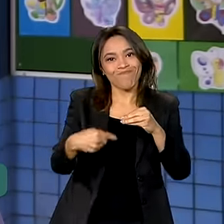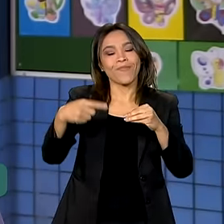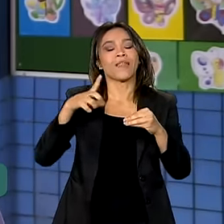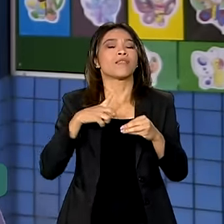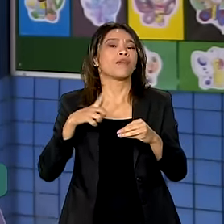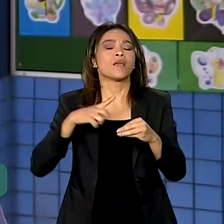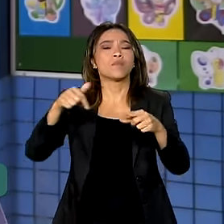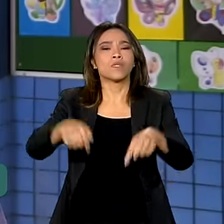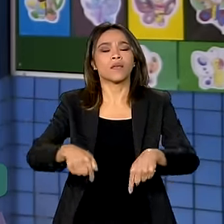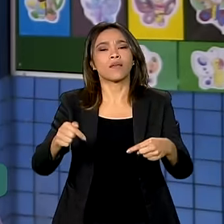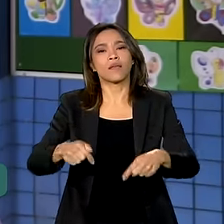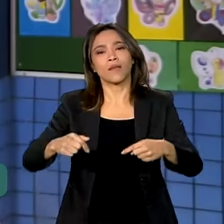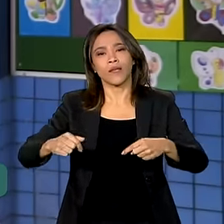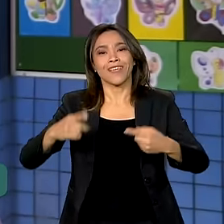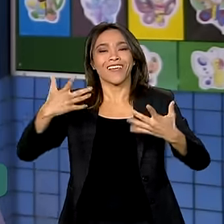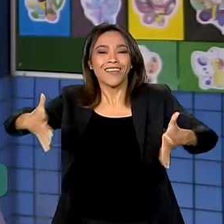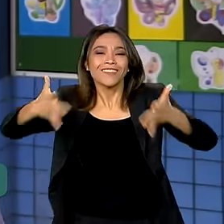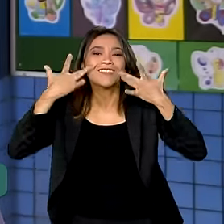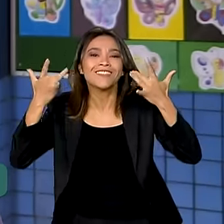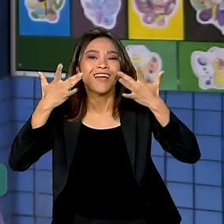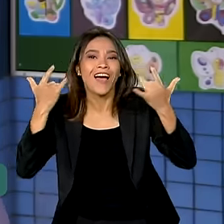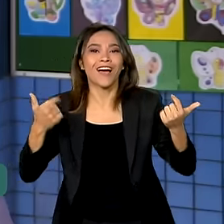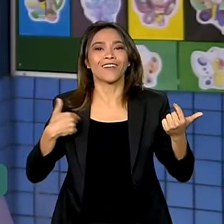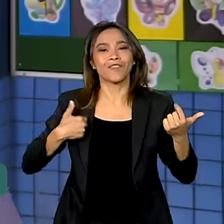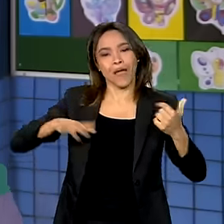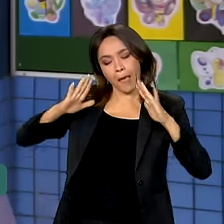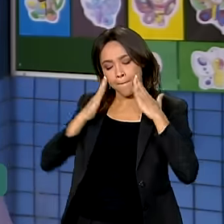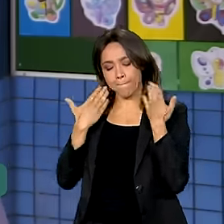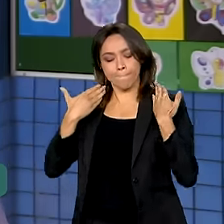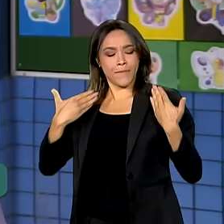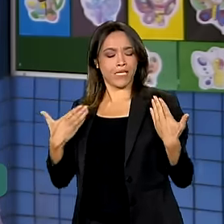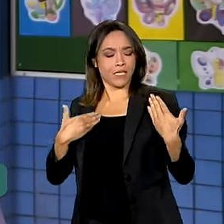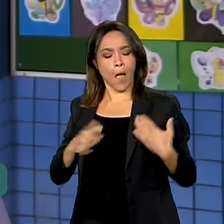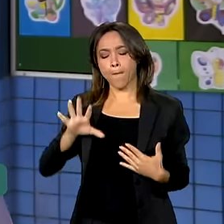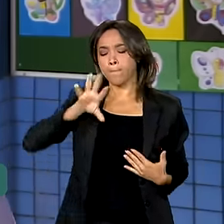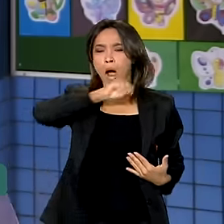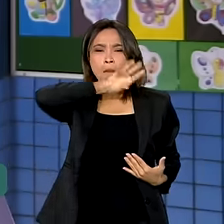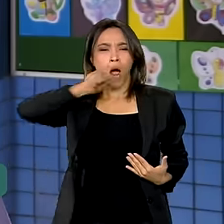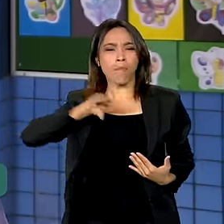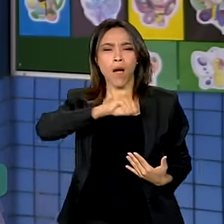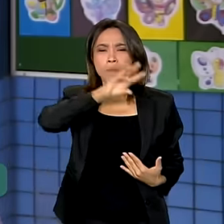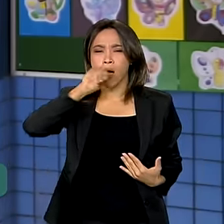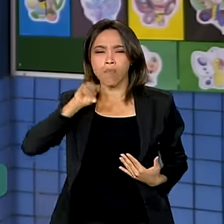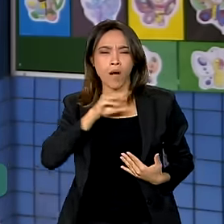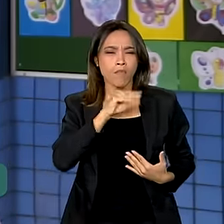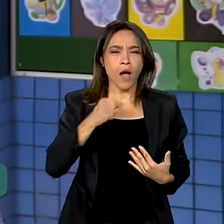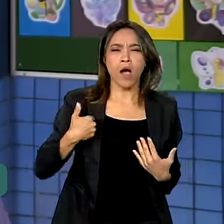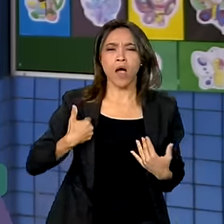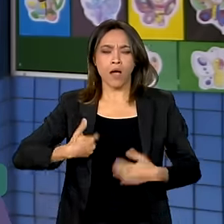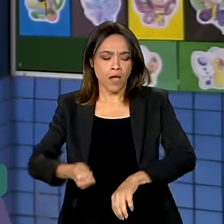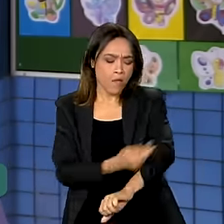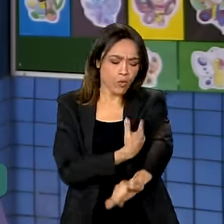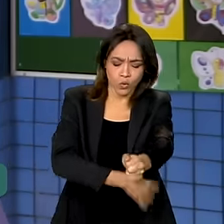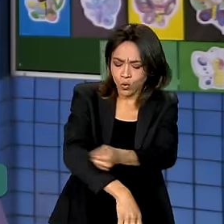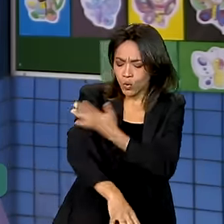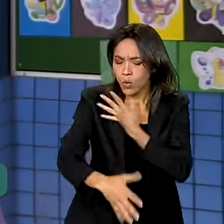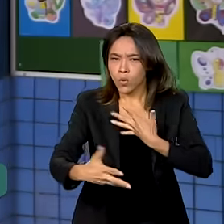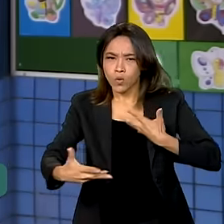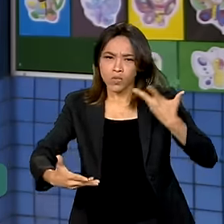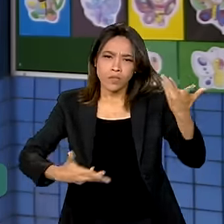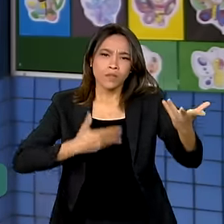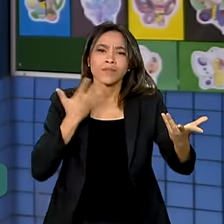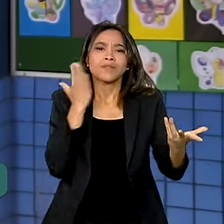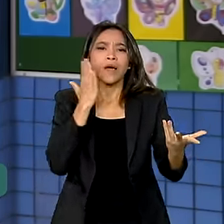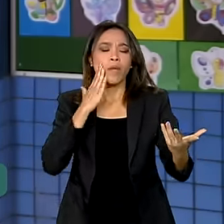atividade que é de teatro. Ele vai apresentar como se expressar, ele vai trabalhar as emoções, ele vai trabalhar a